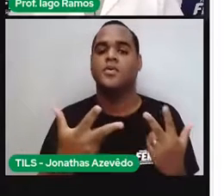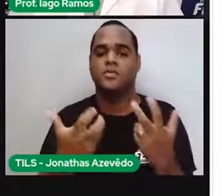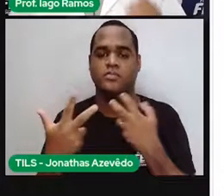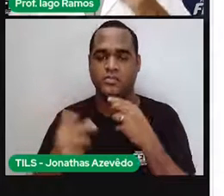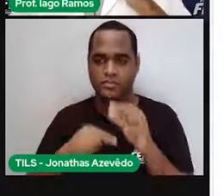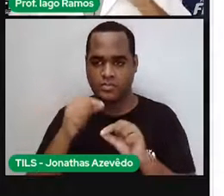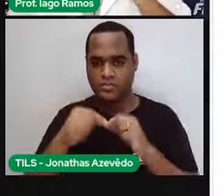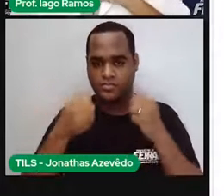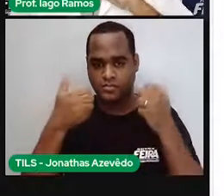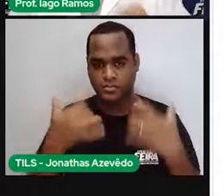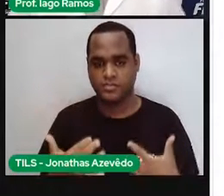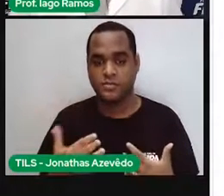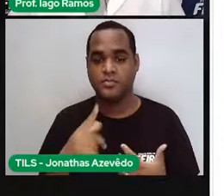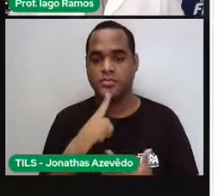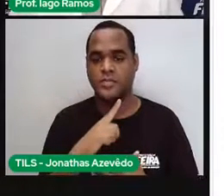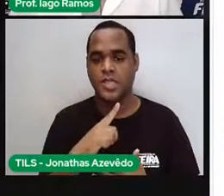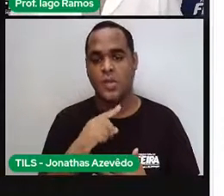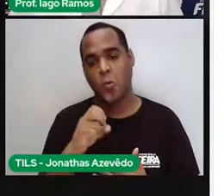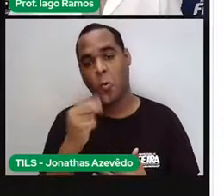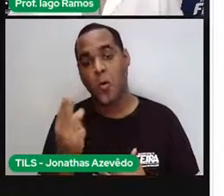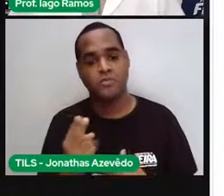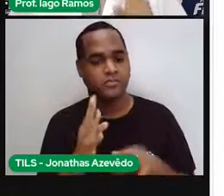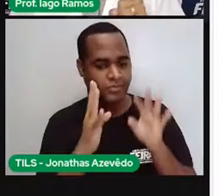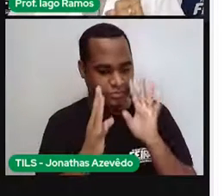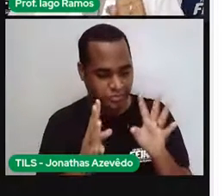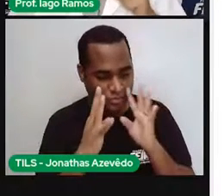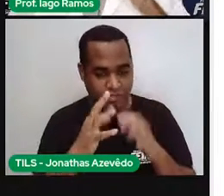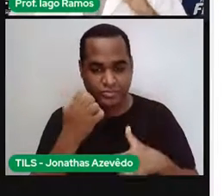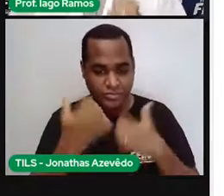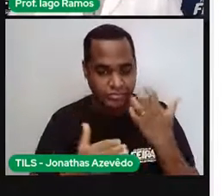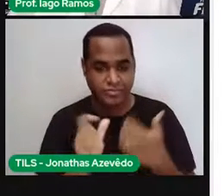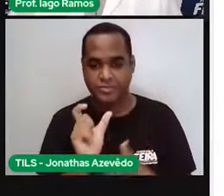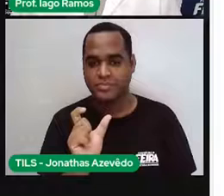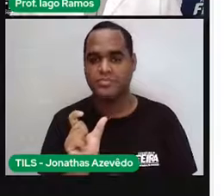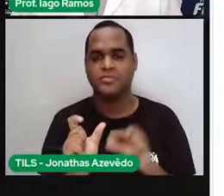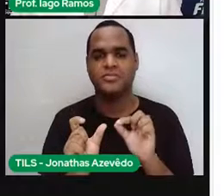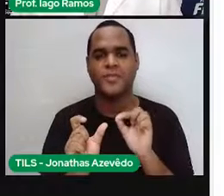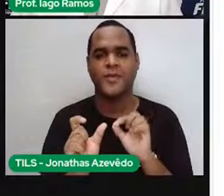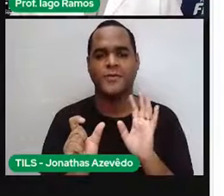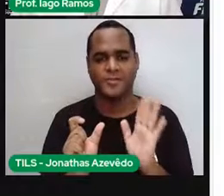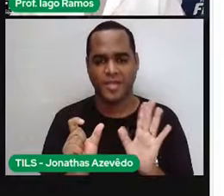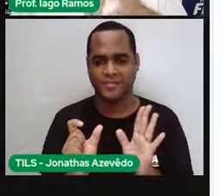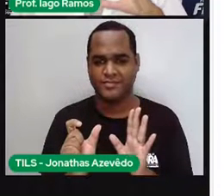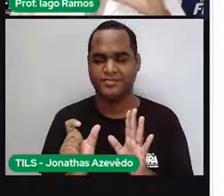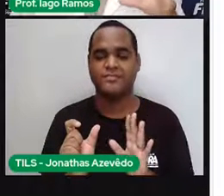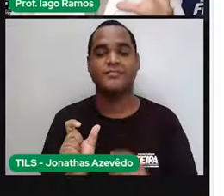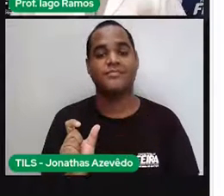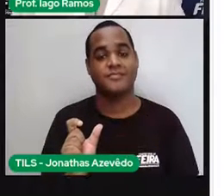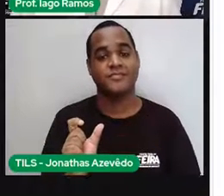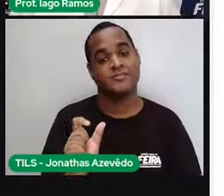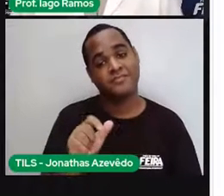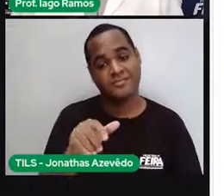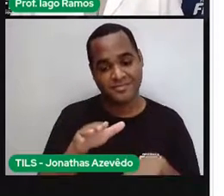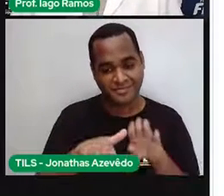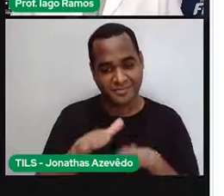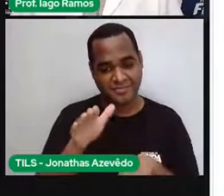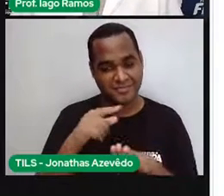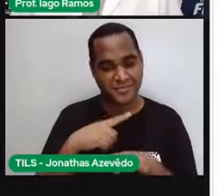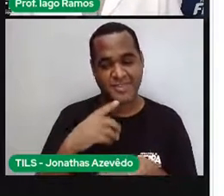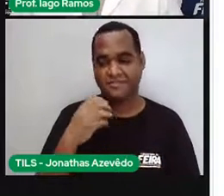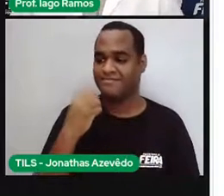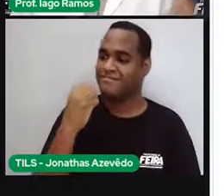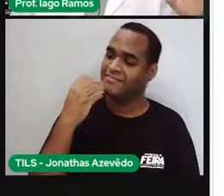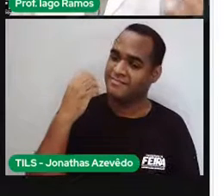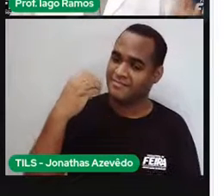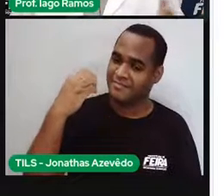deve ter ouvido essa palavra? Ó, talvez quando você estivesse aí em uma viagem